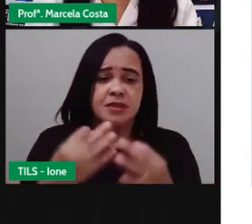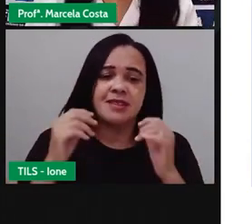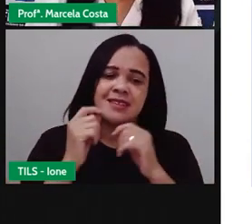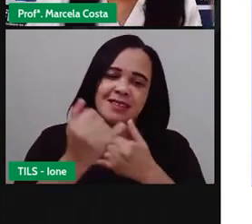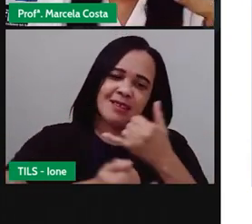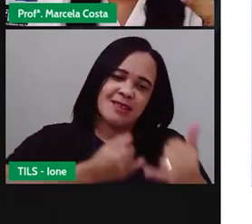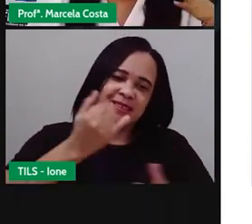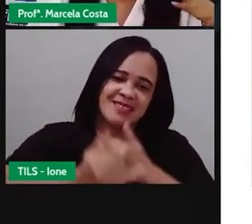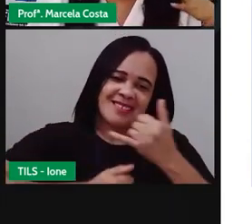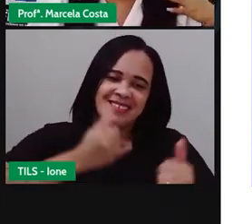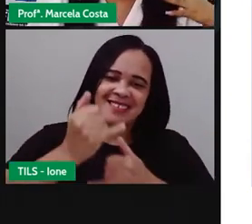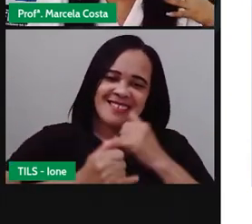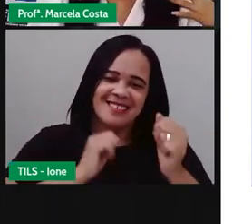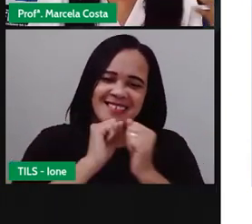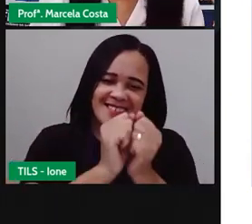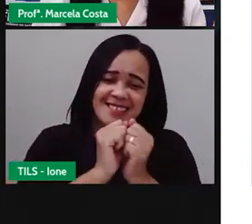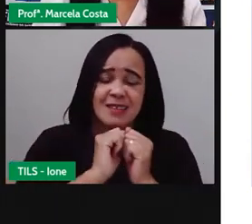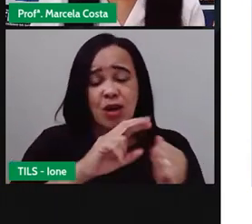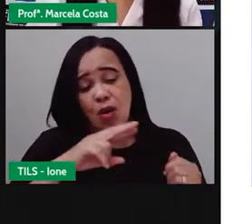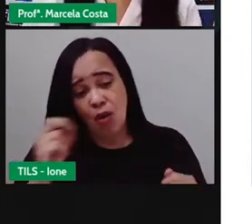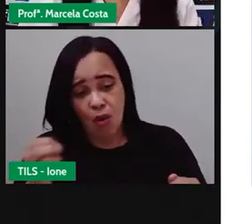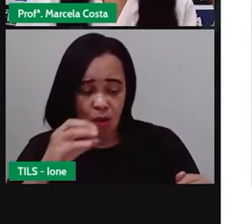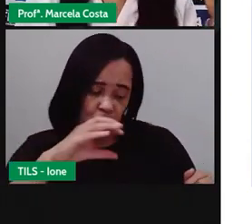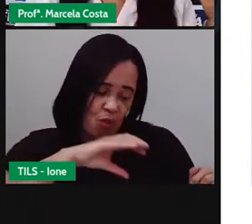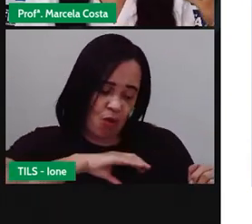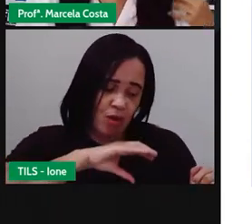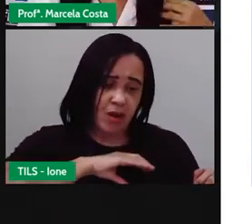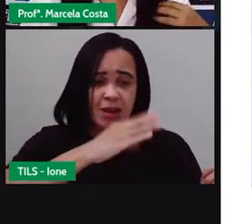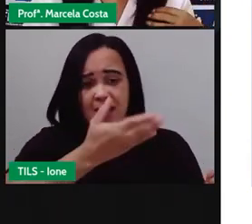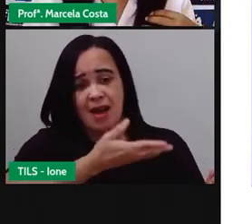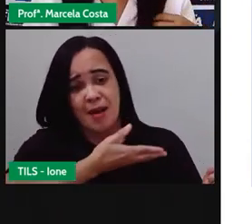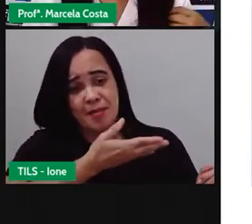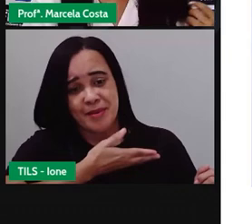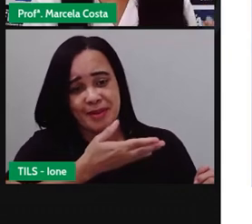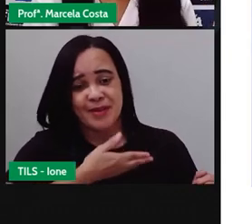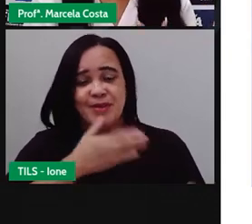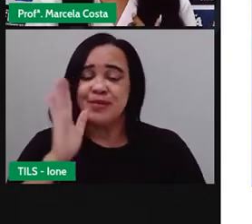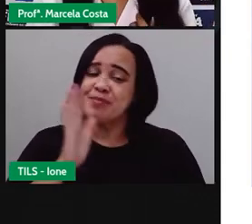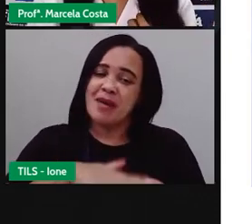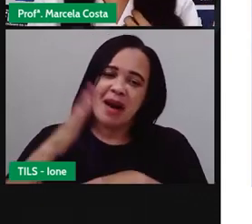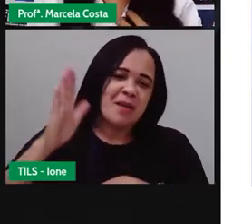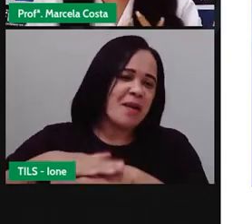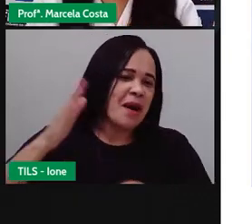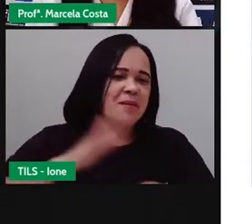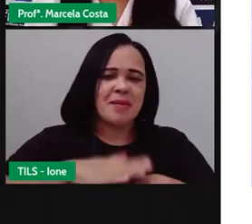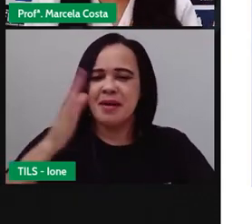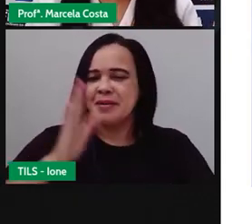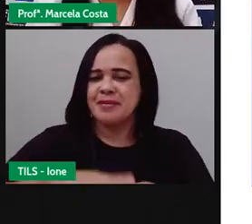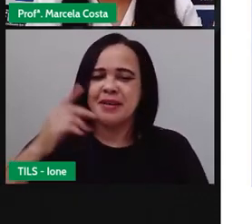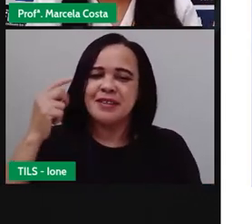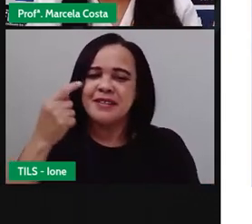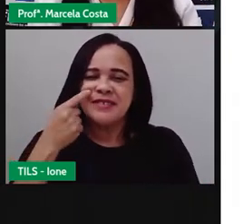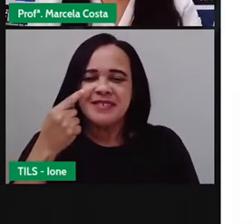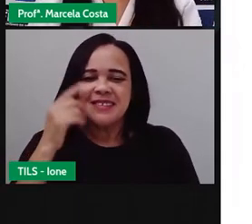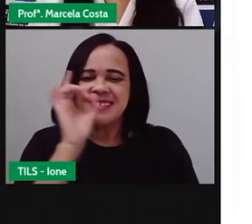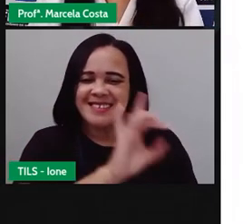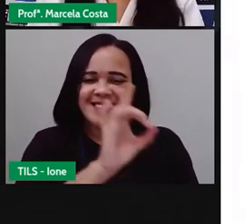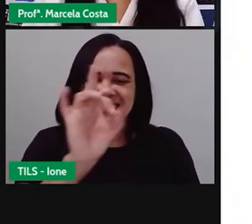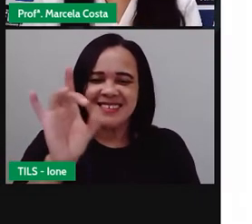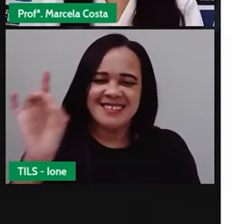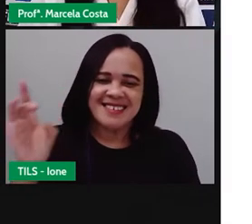ou algum coleguinha para se conhecer um mais sobre o outro e vendo aí quem é cada um